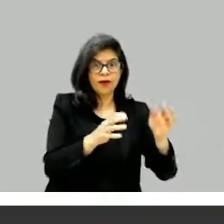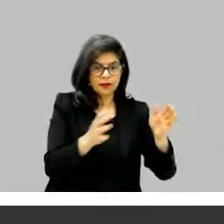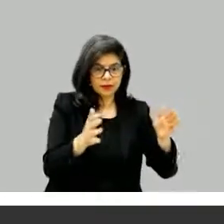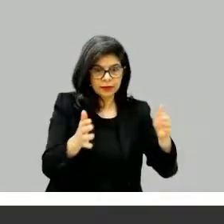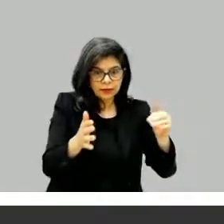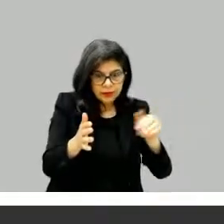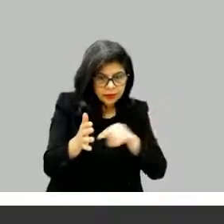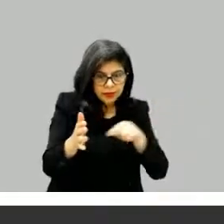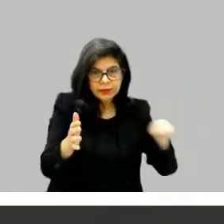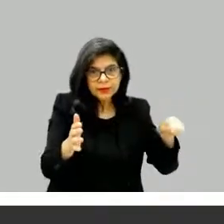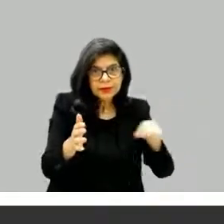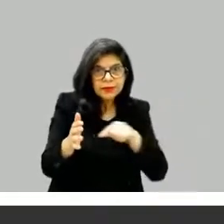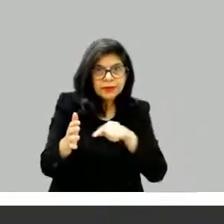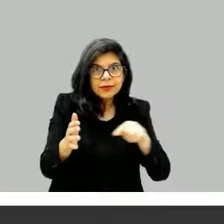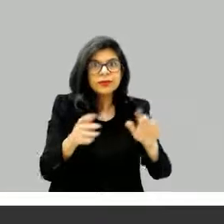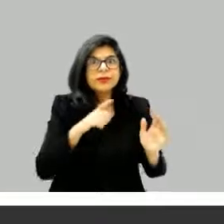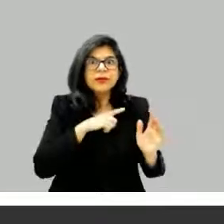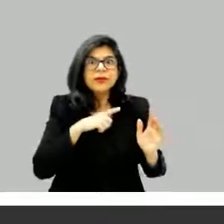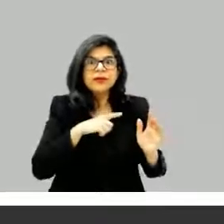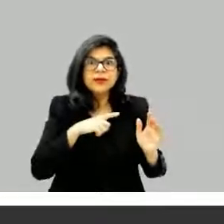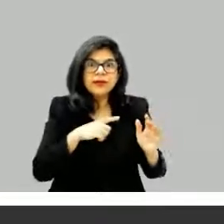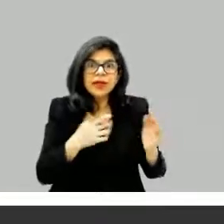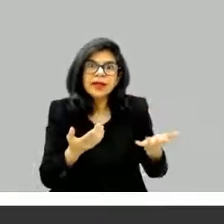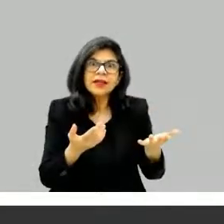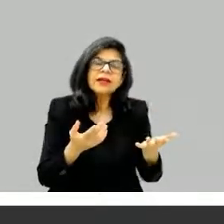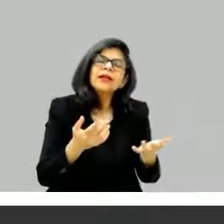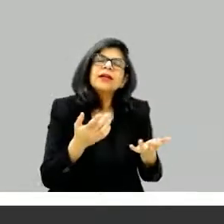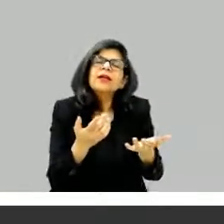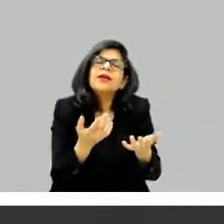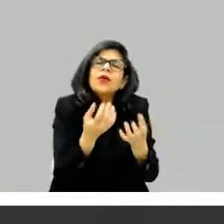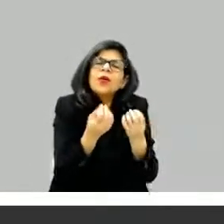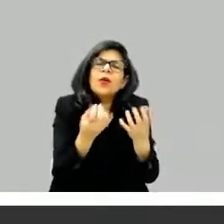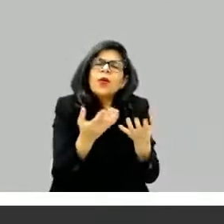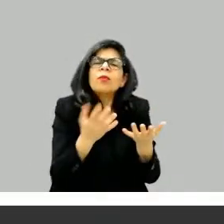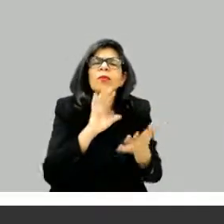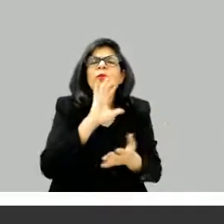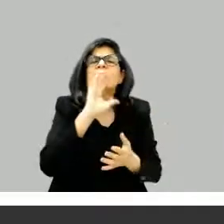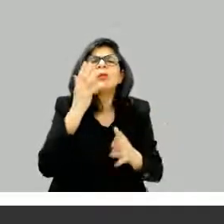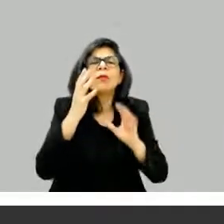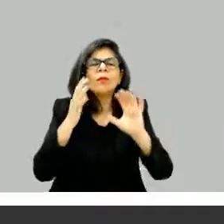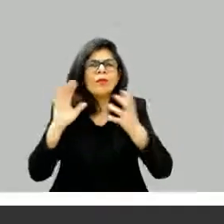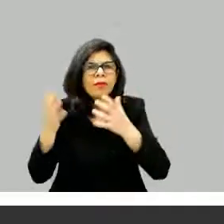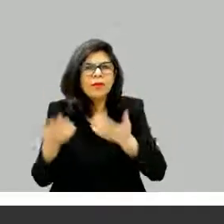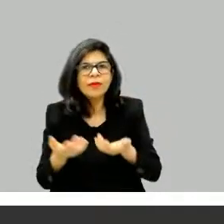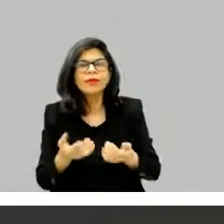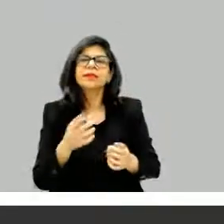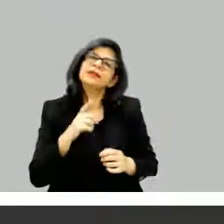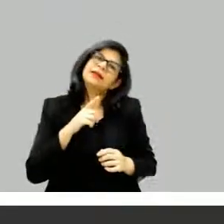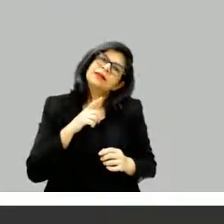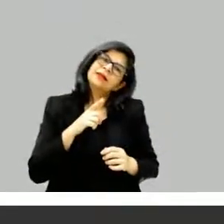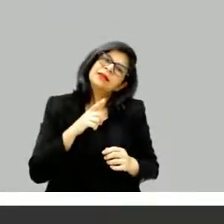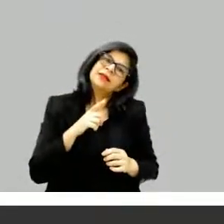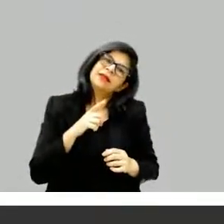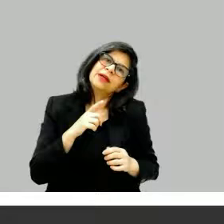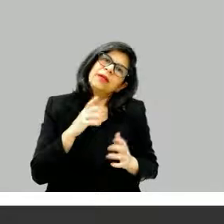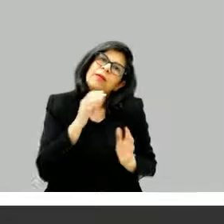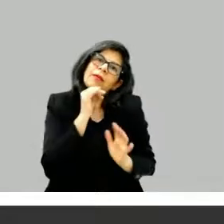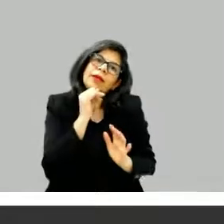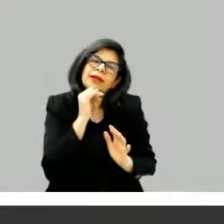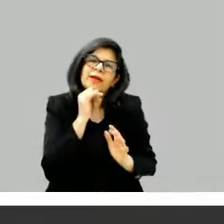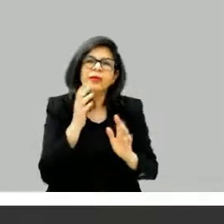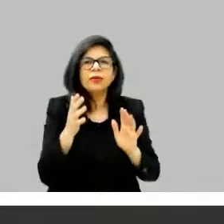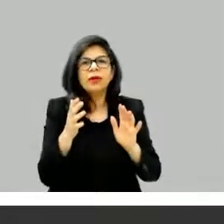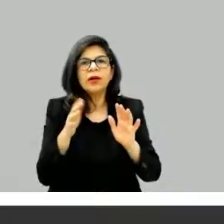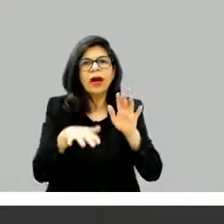um aumento de tensão, por isso você baixa a tensão para aumentar a tensão. Mas o que seria isso numa temporada? Um episódio sem graça para o